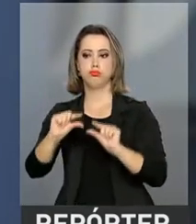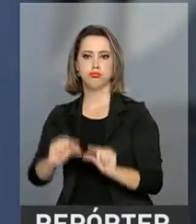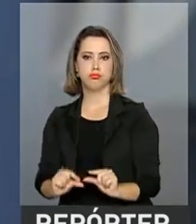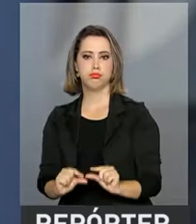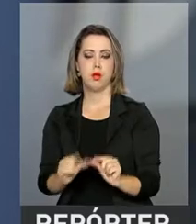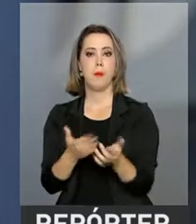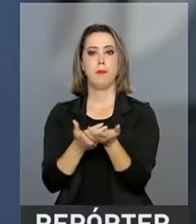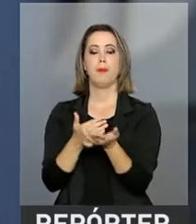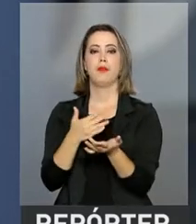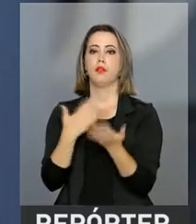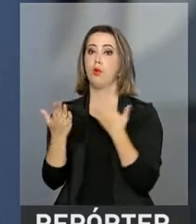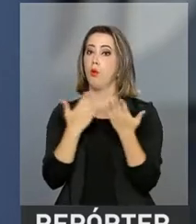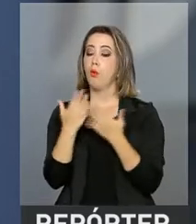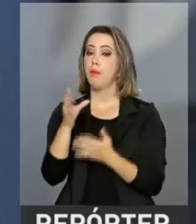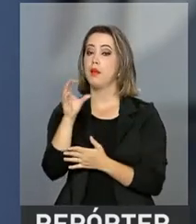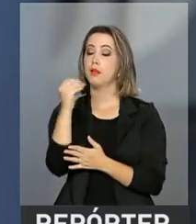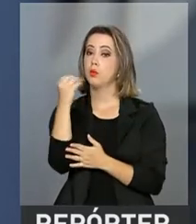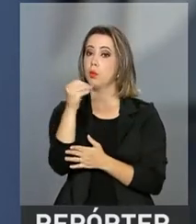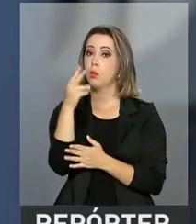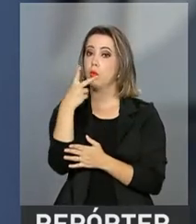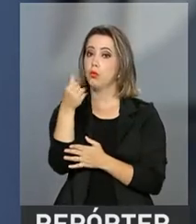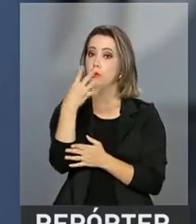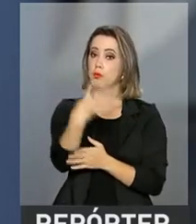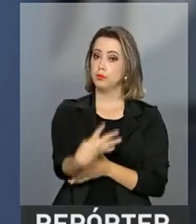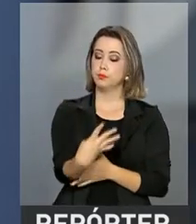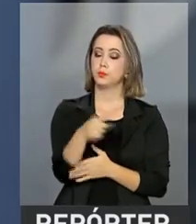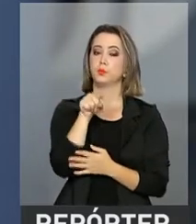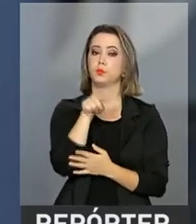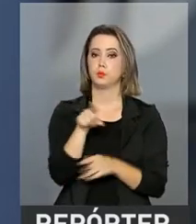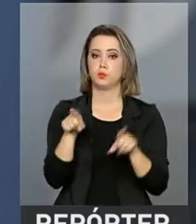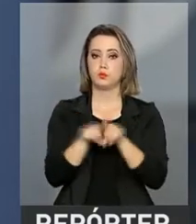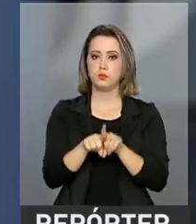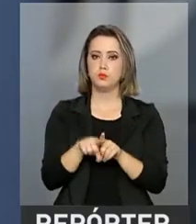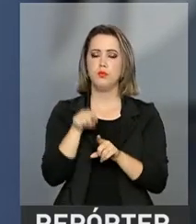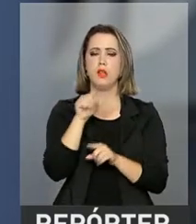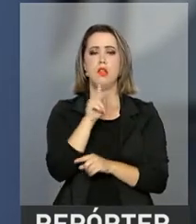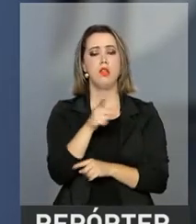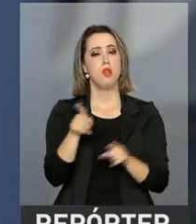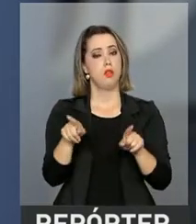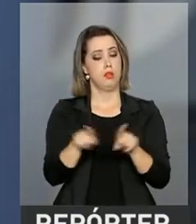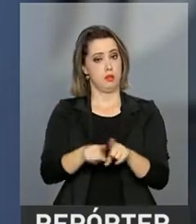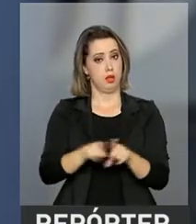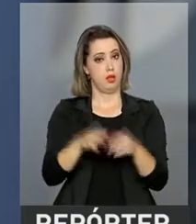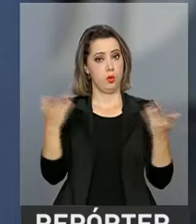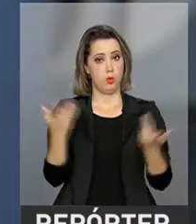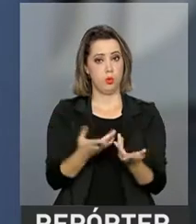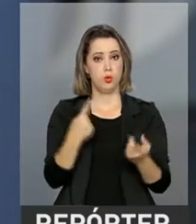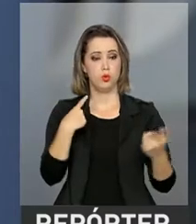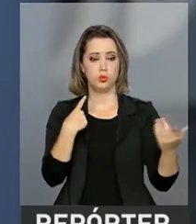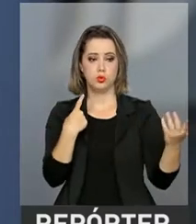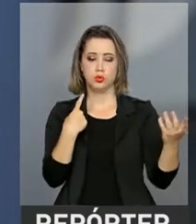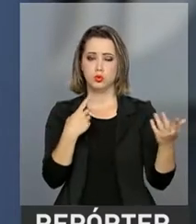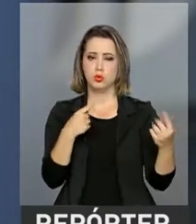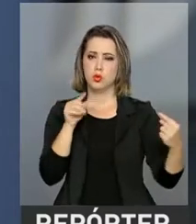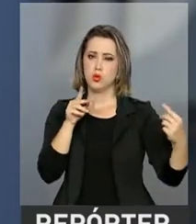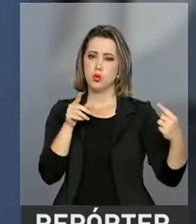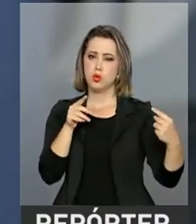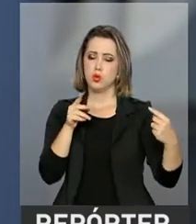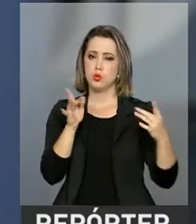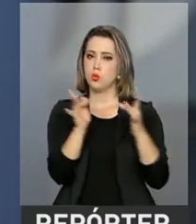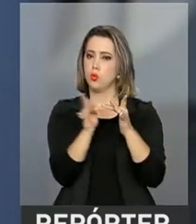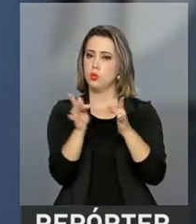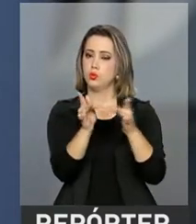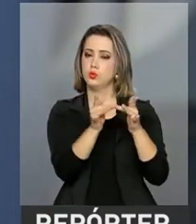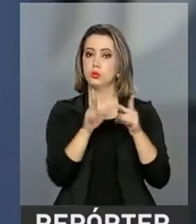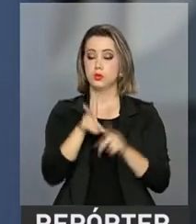outubro de 2014. Segundo o porta-voz Alexandre Parola, existe um consenso no país sobre o fortalecimento